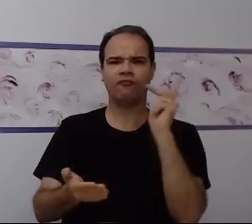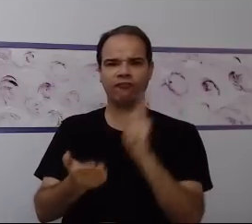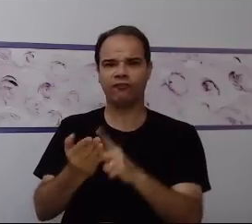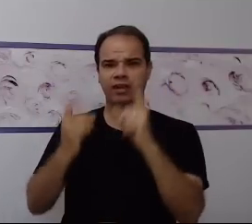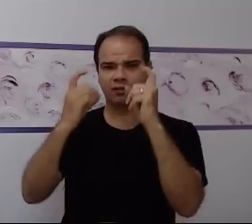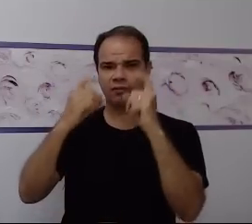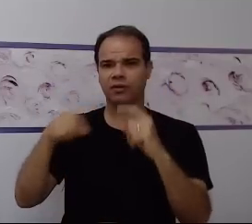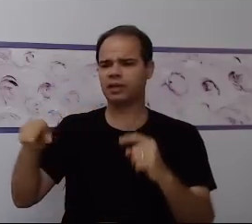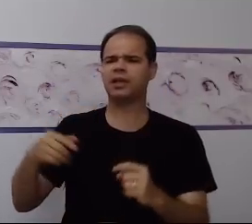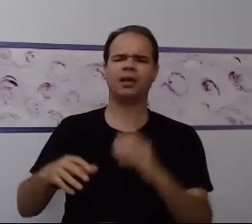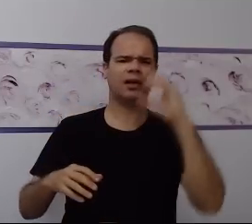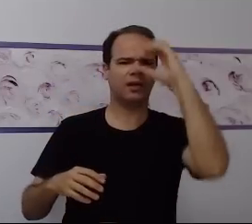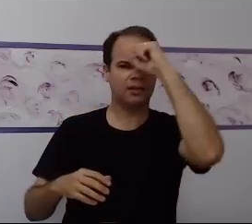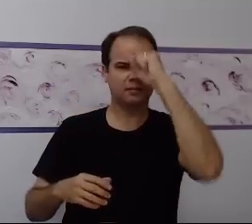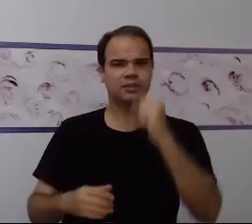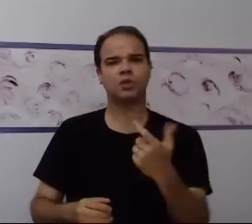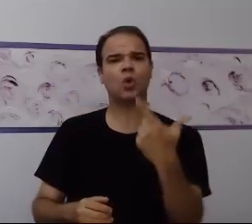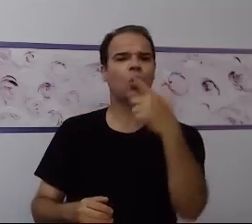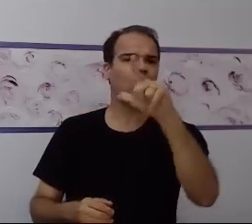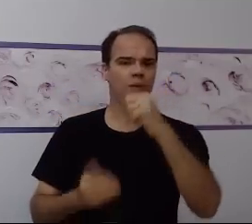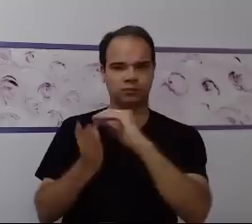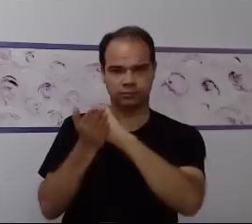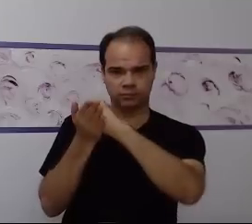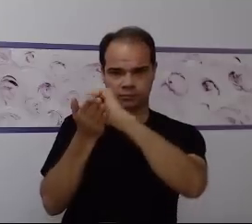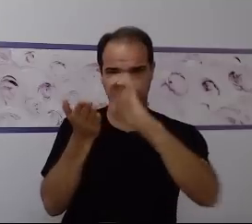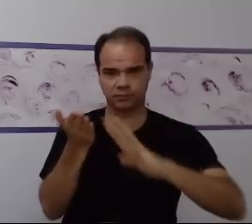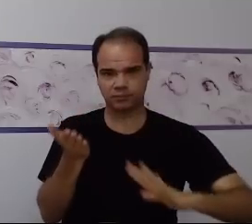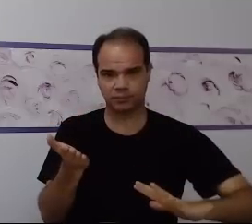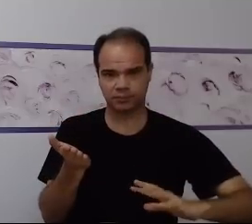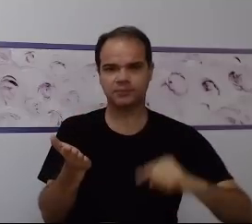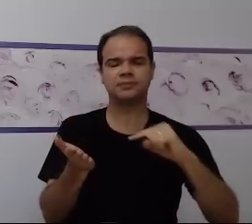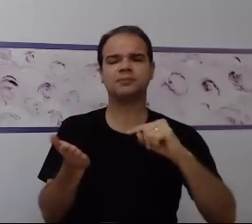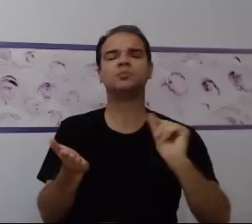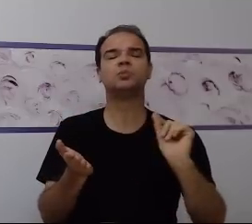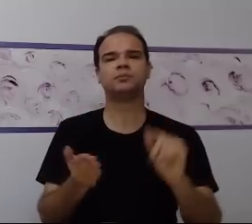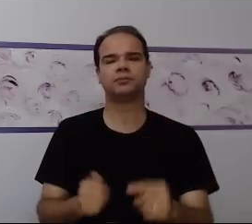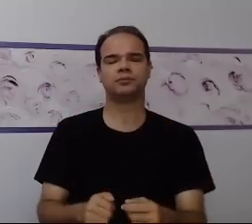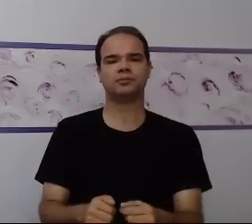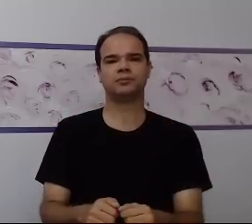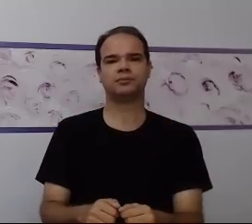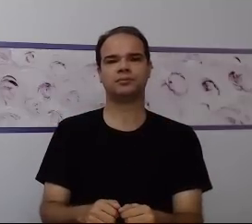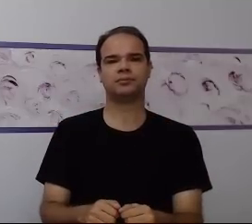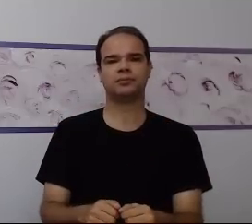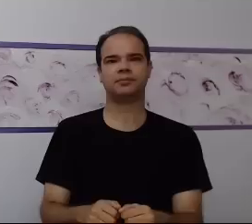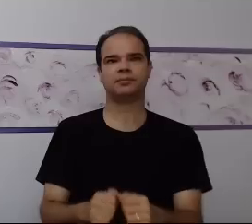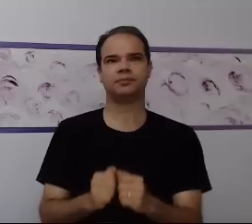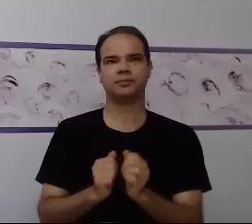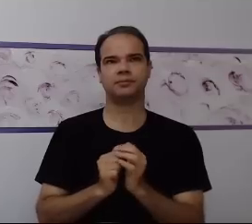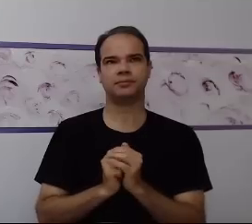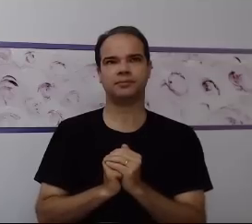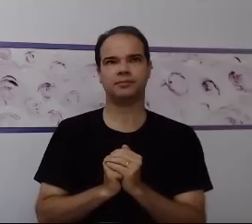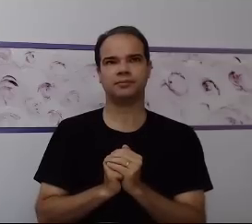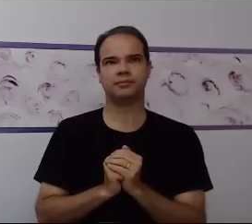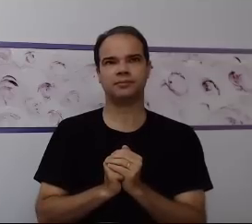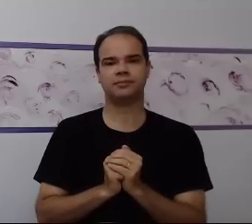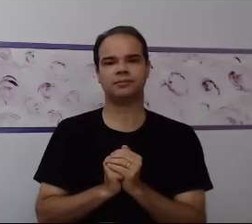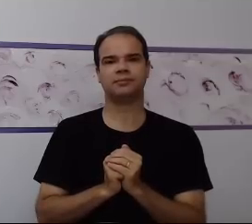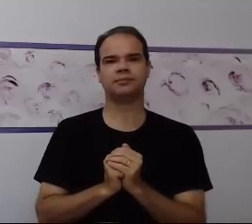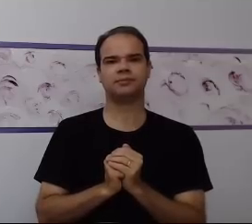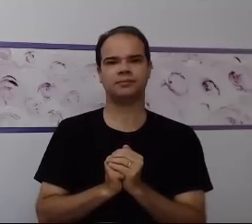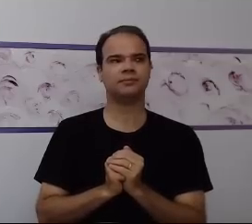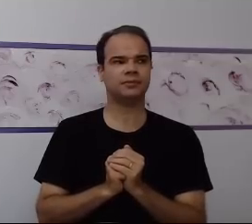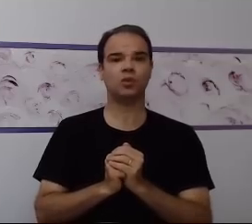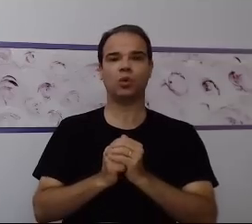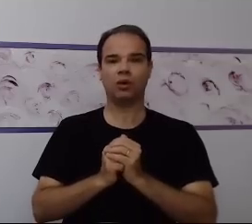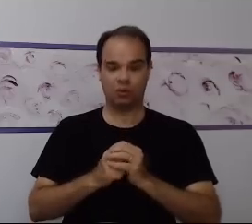Entendeu? Uma outra atividade que a gente trouxe de propostas pra vocês aí, por exemplo, a gente tem a parte